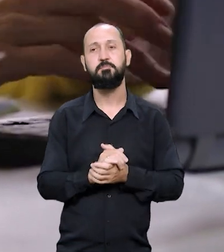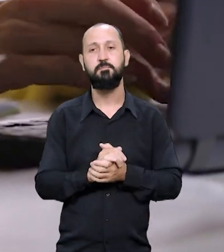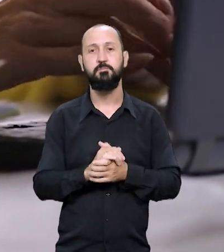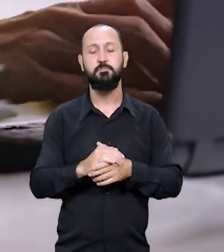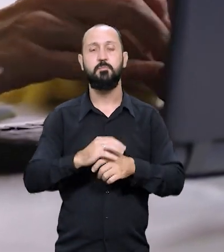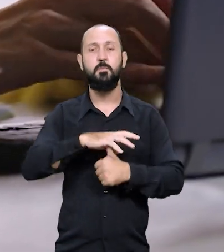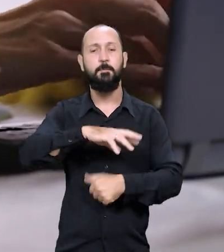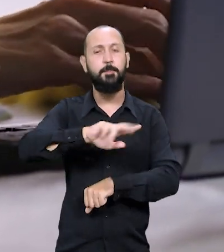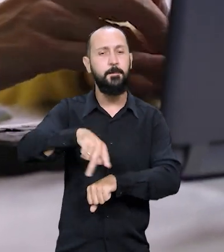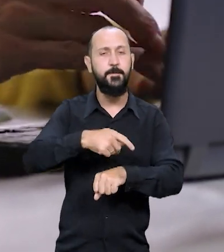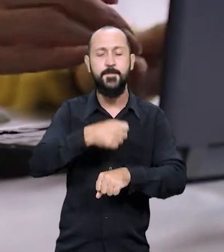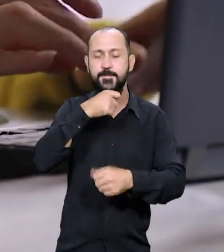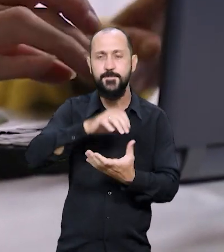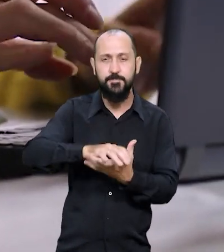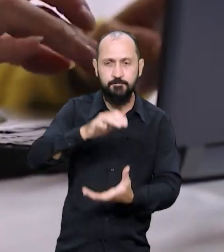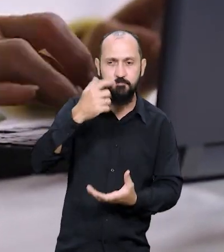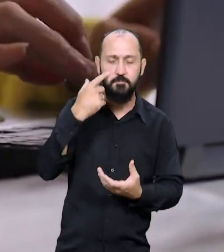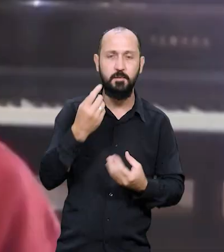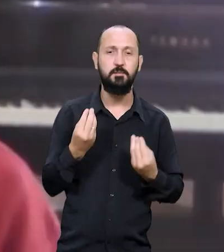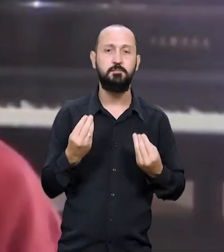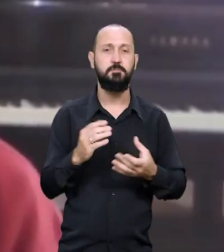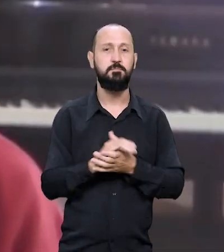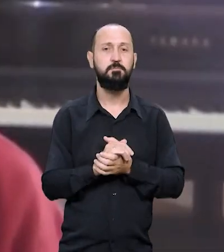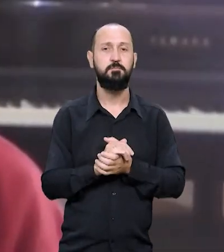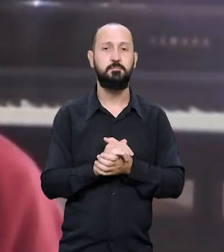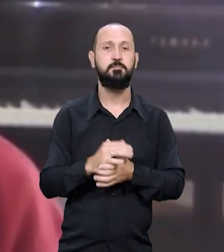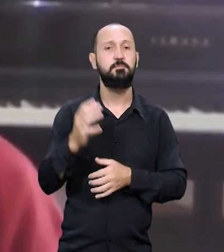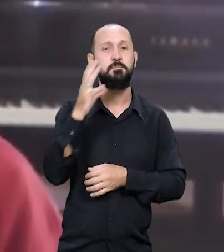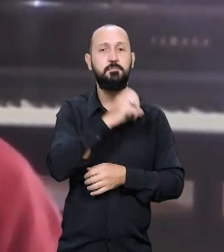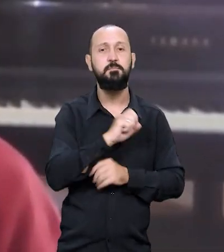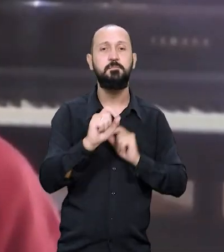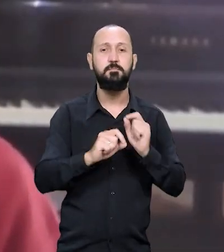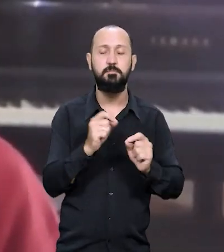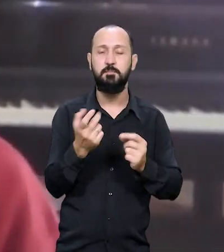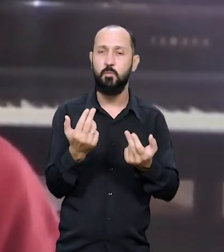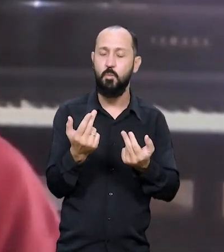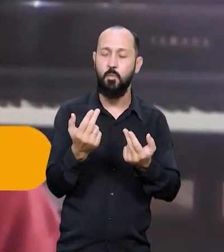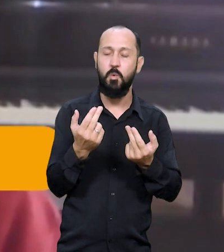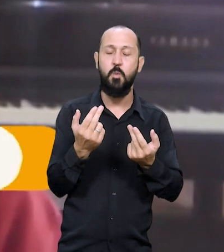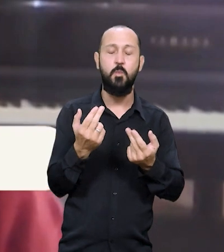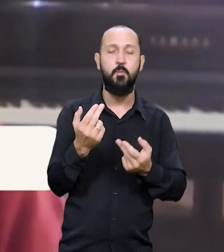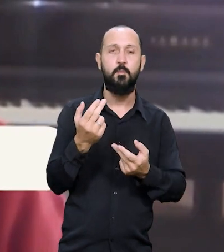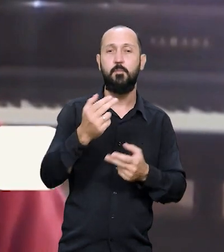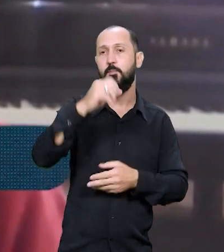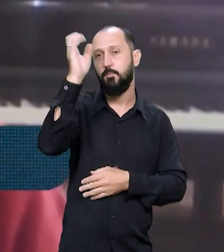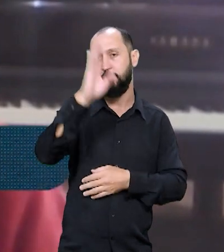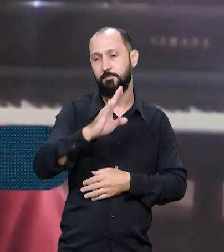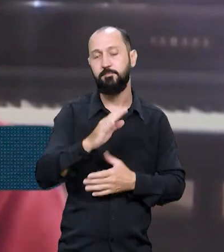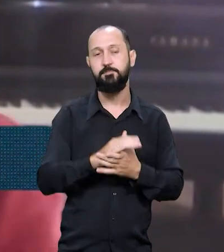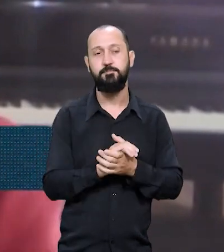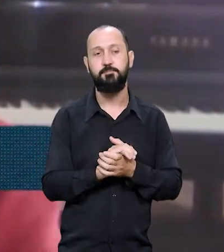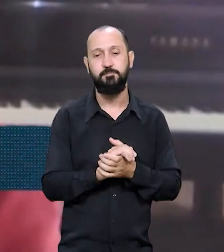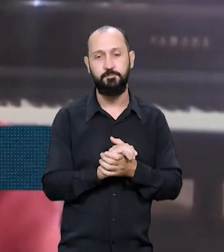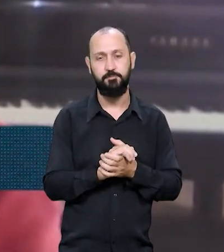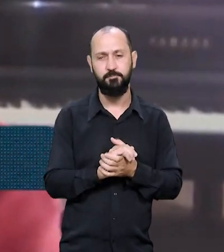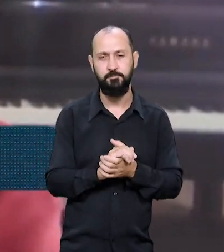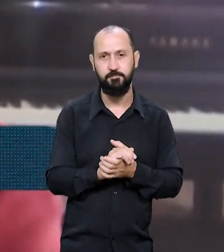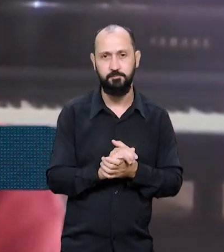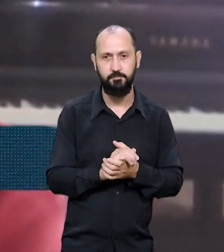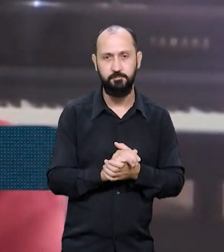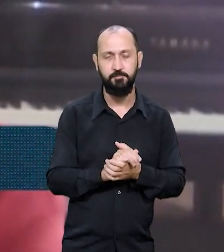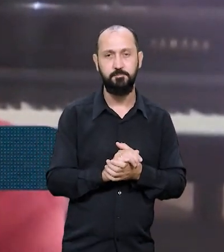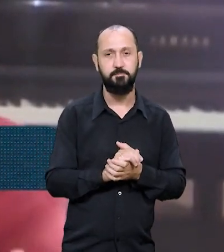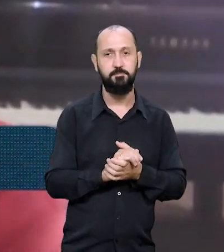assim. Em um país que envelhece extraordinariamente rápido, como o Brasil, a gente tem que considerar uma coisa